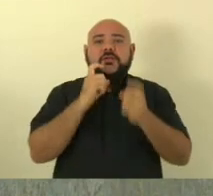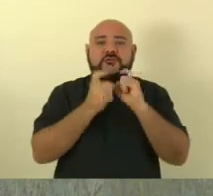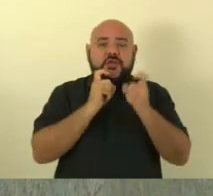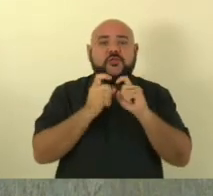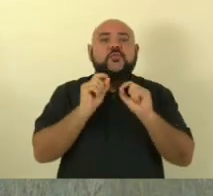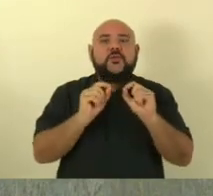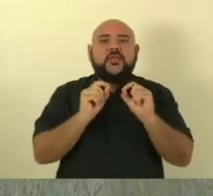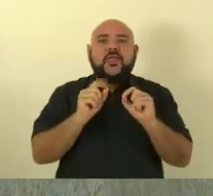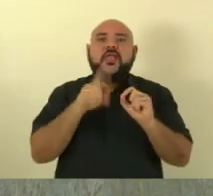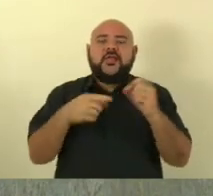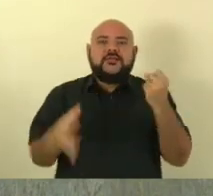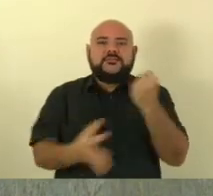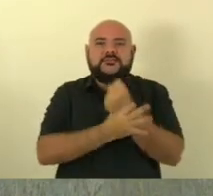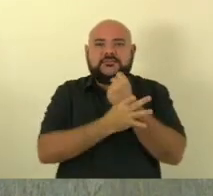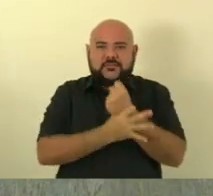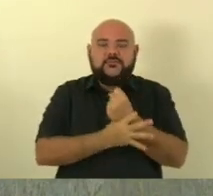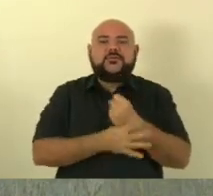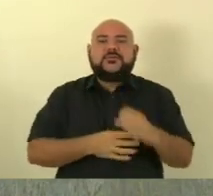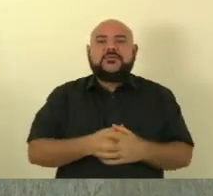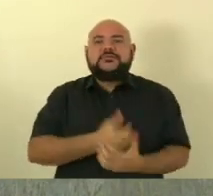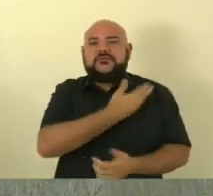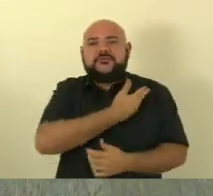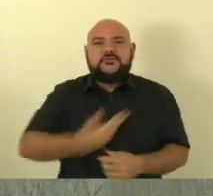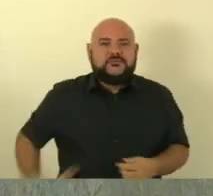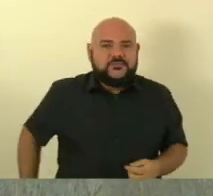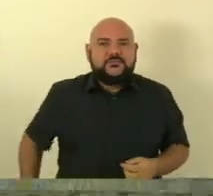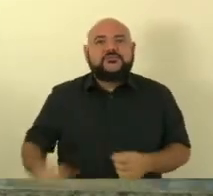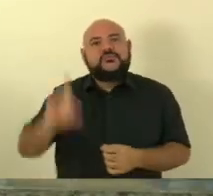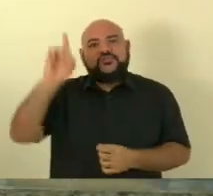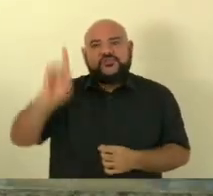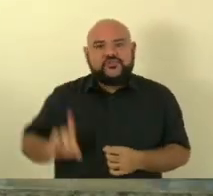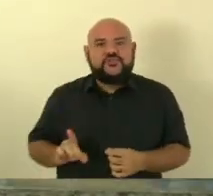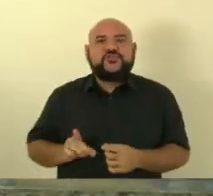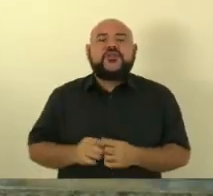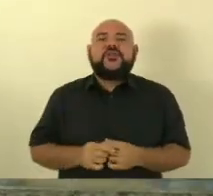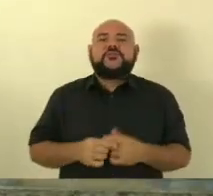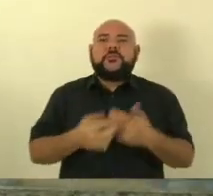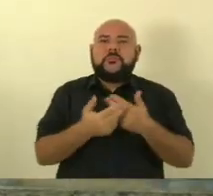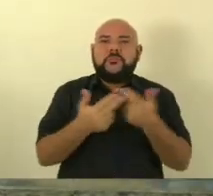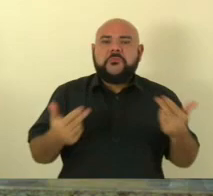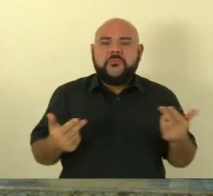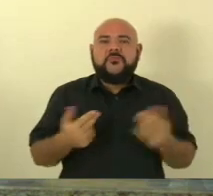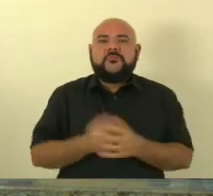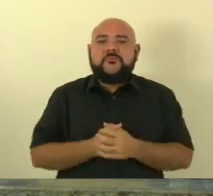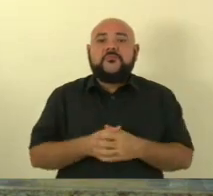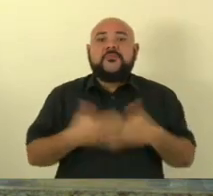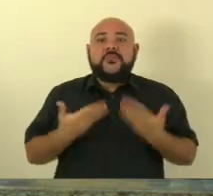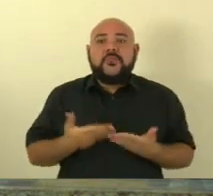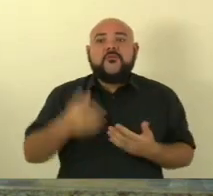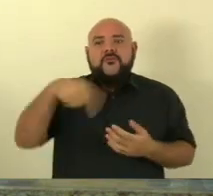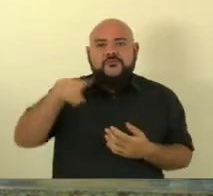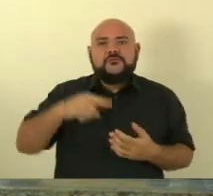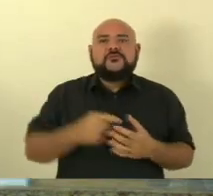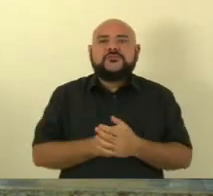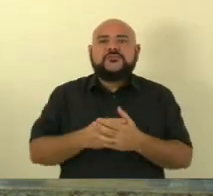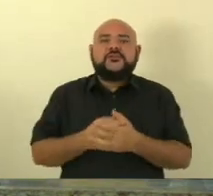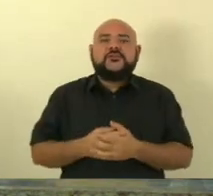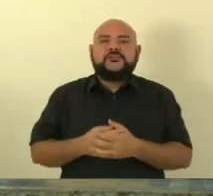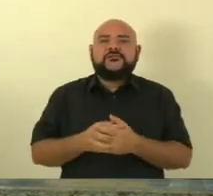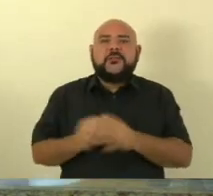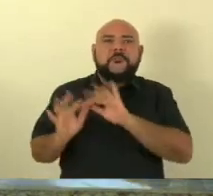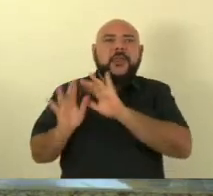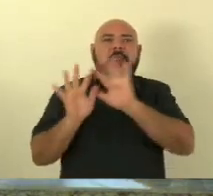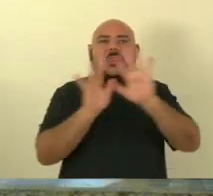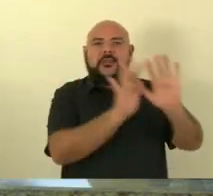pública direitos e prioridades todos estão convidados para essa importante audiência pública passa a